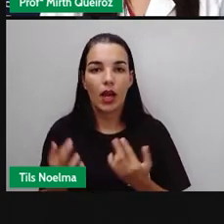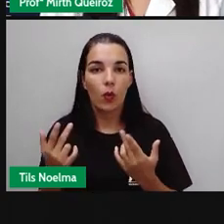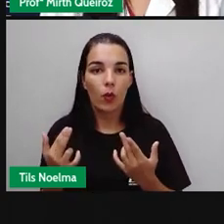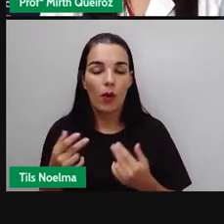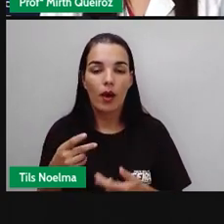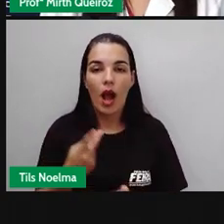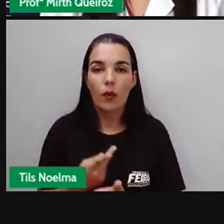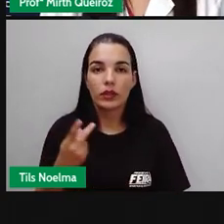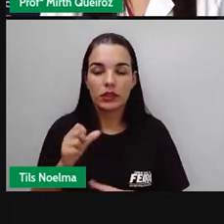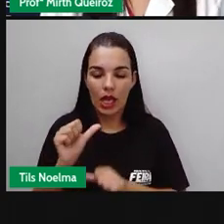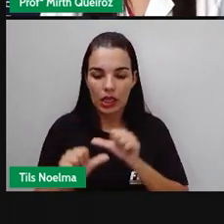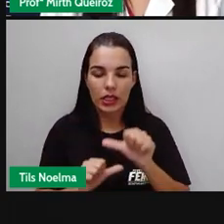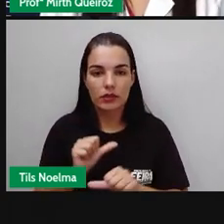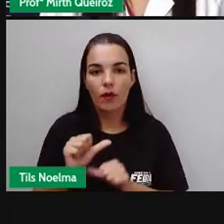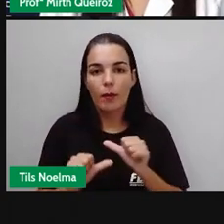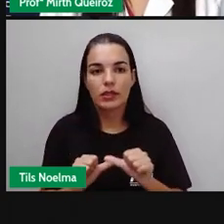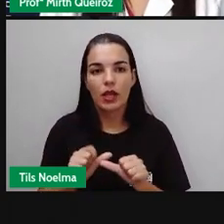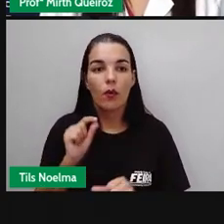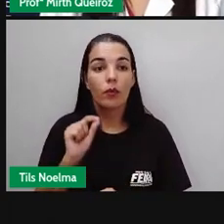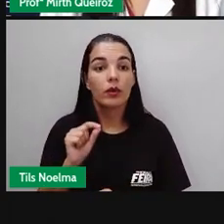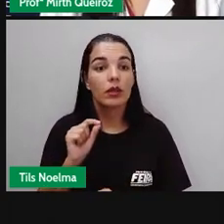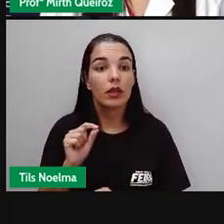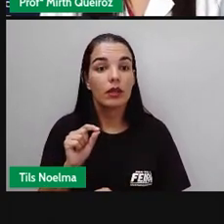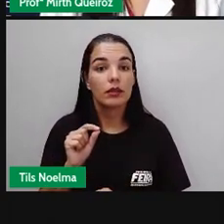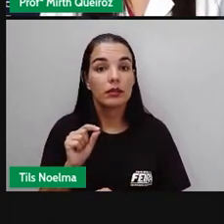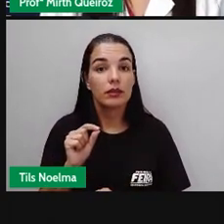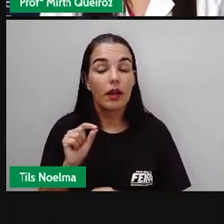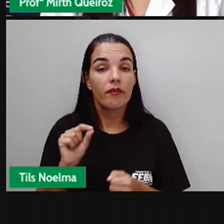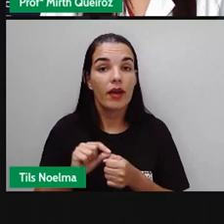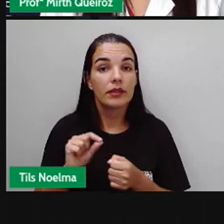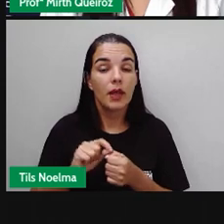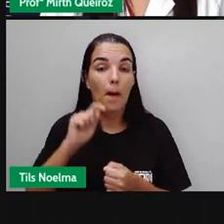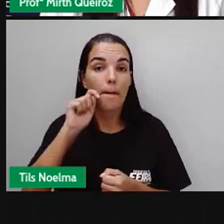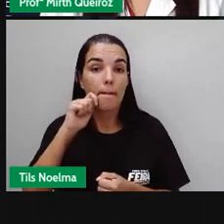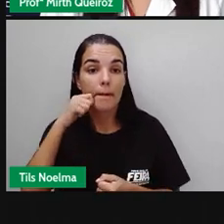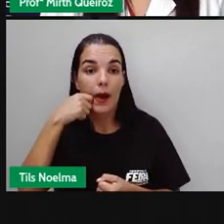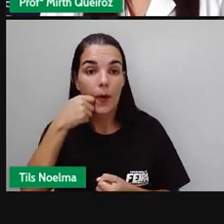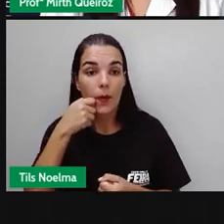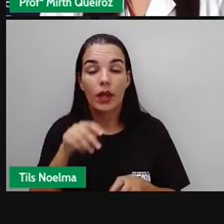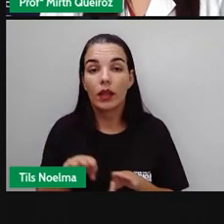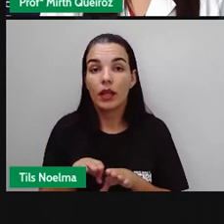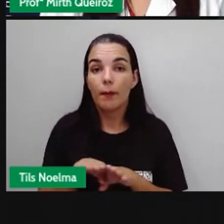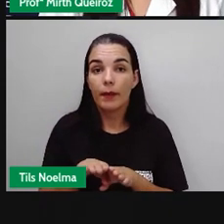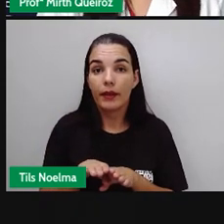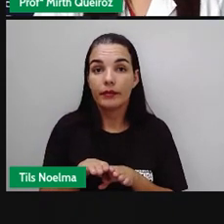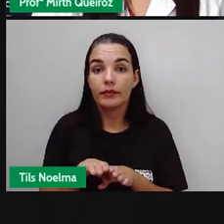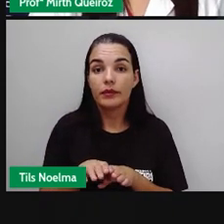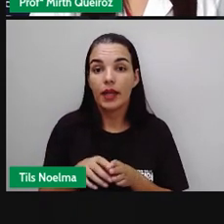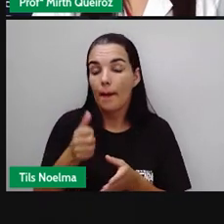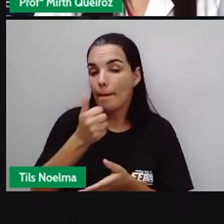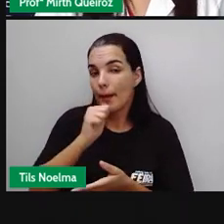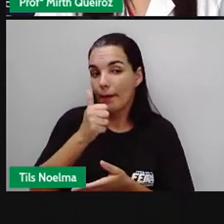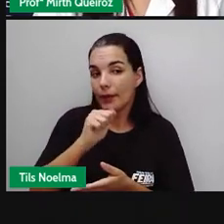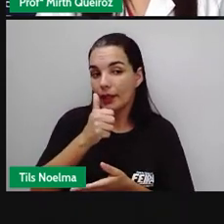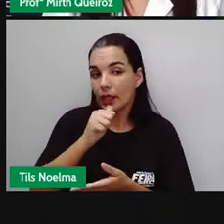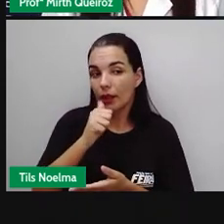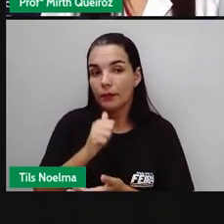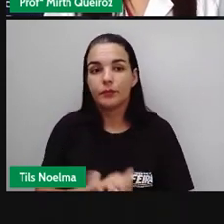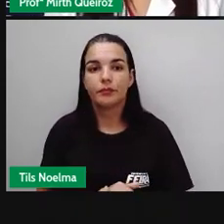a transformação, no caso, para a produção do pão e da bebida.